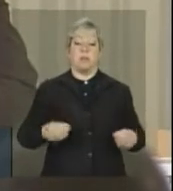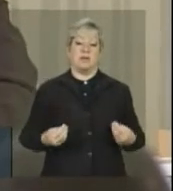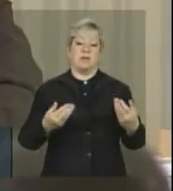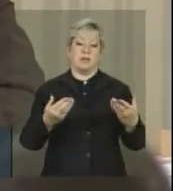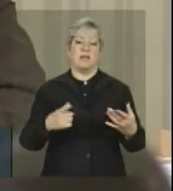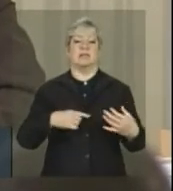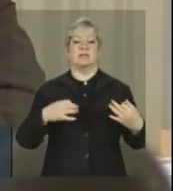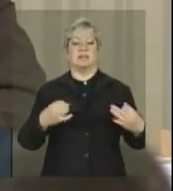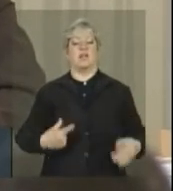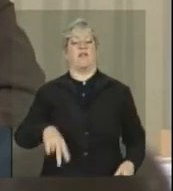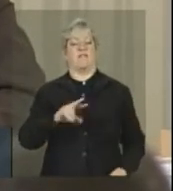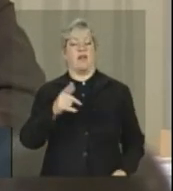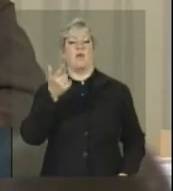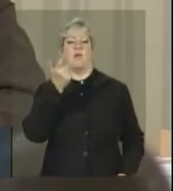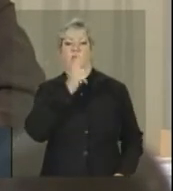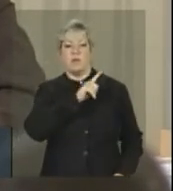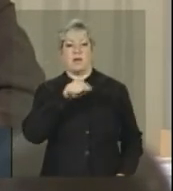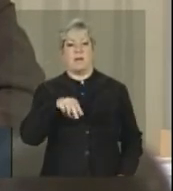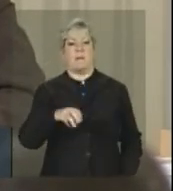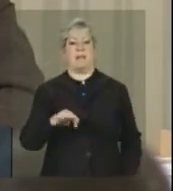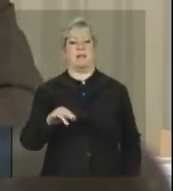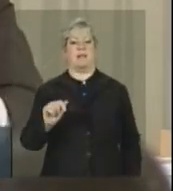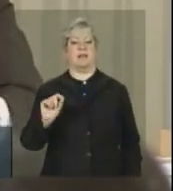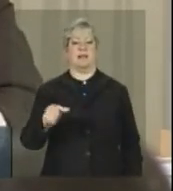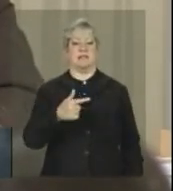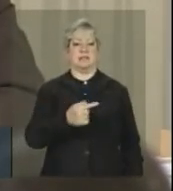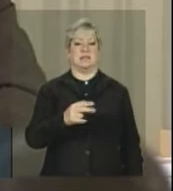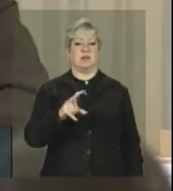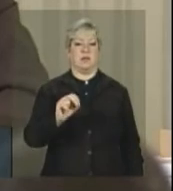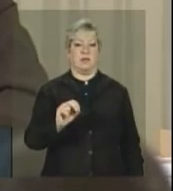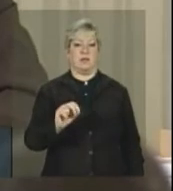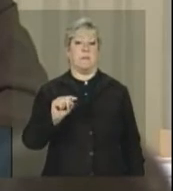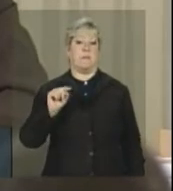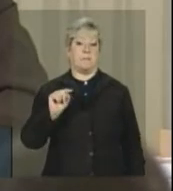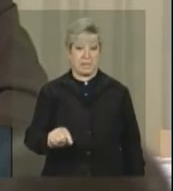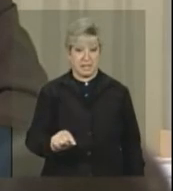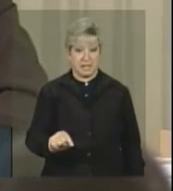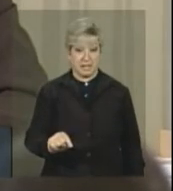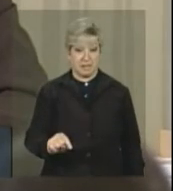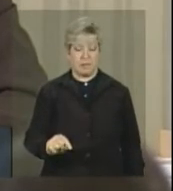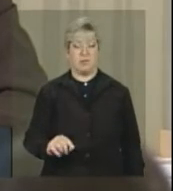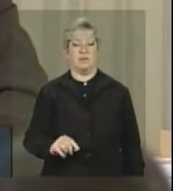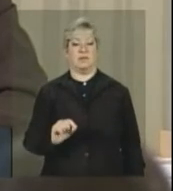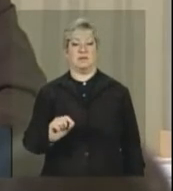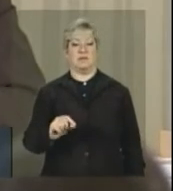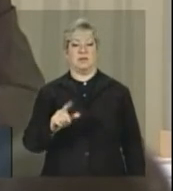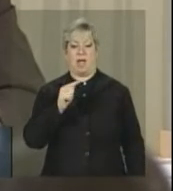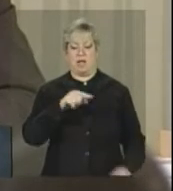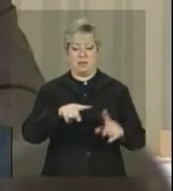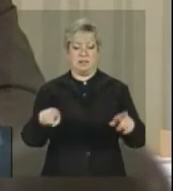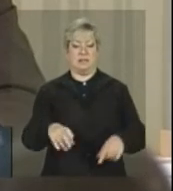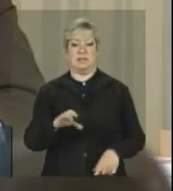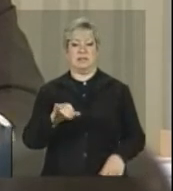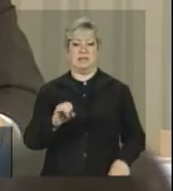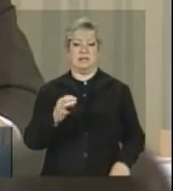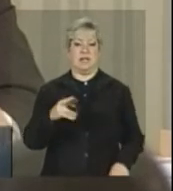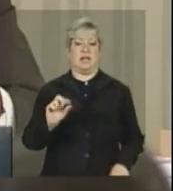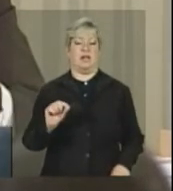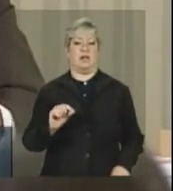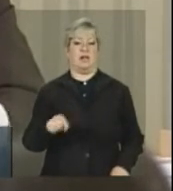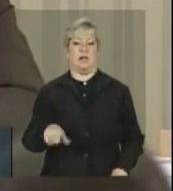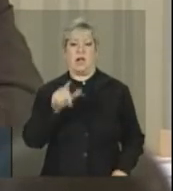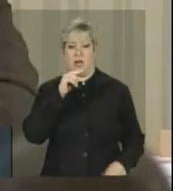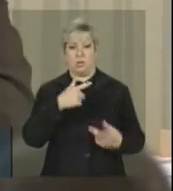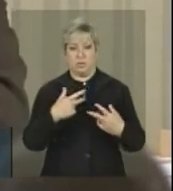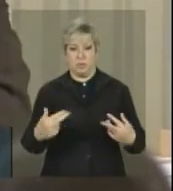nos dão a certeza de que nós vamos cumprir essa meta dos 750 mil cisternas de consumo, e não apenas as cisternas de consumo,